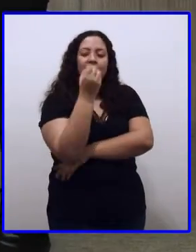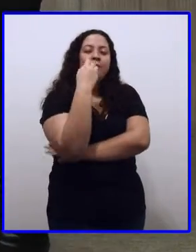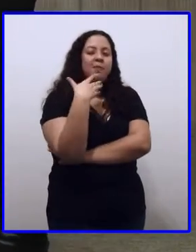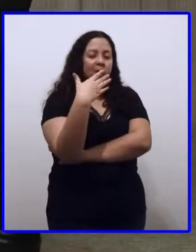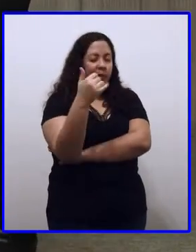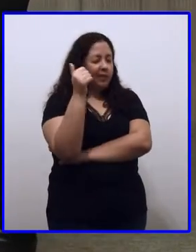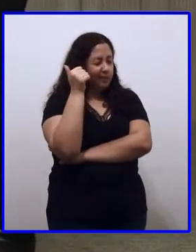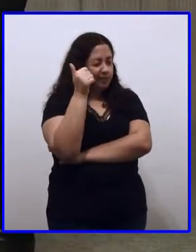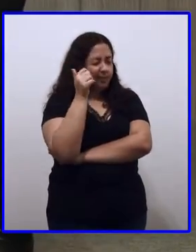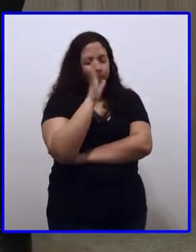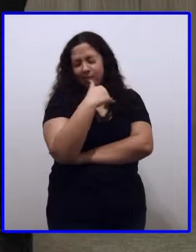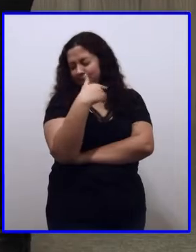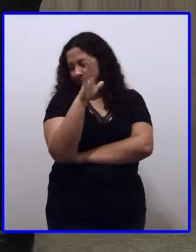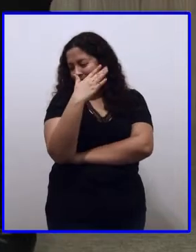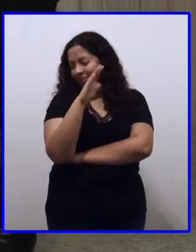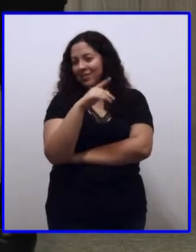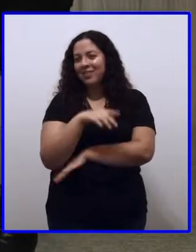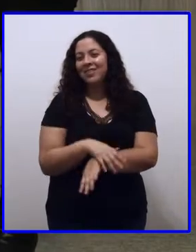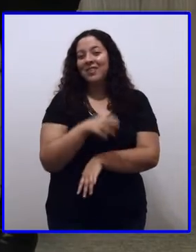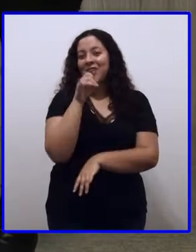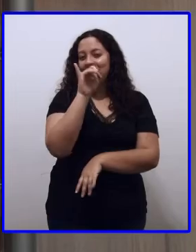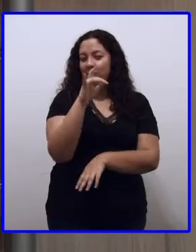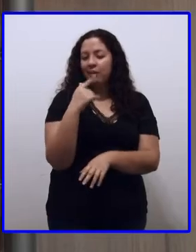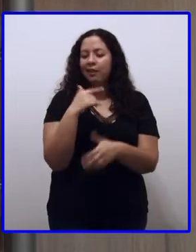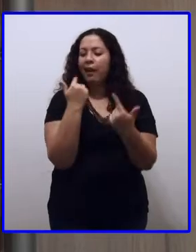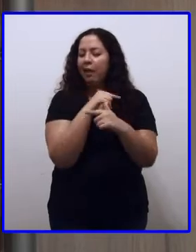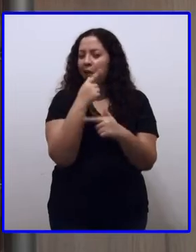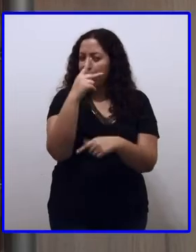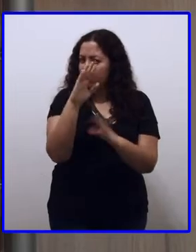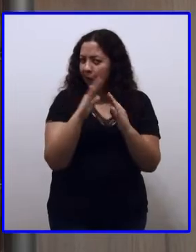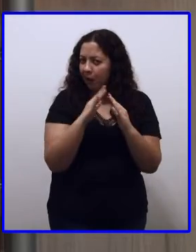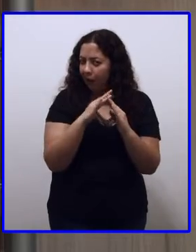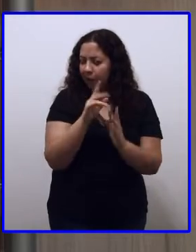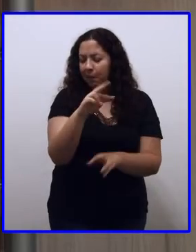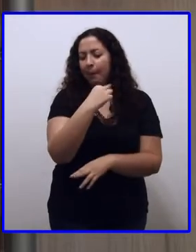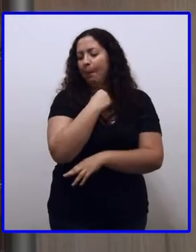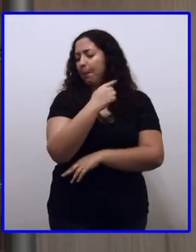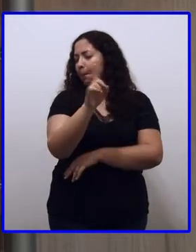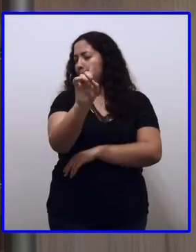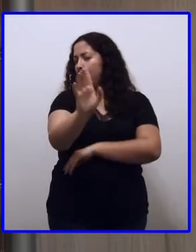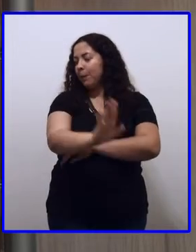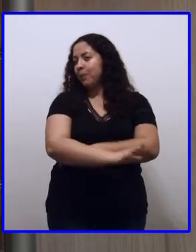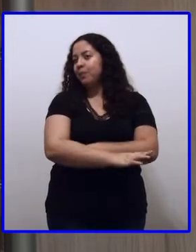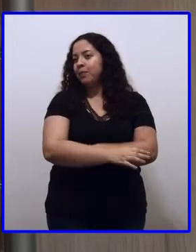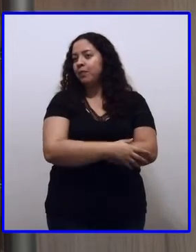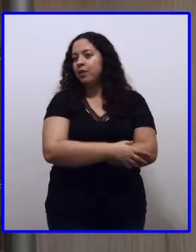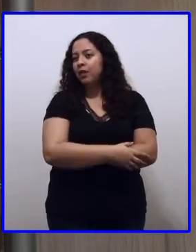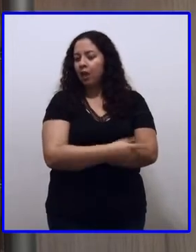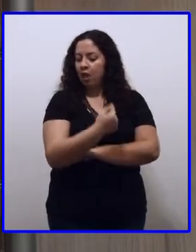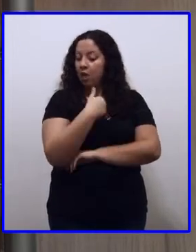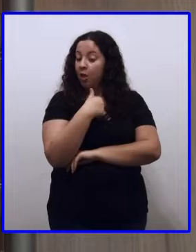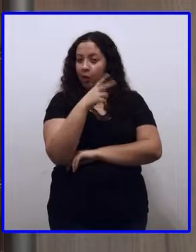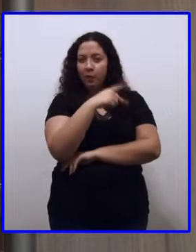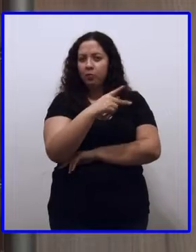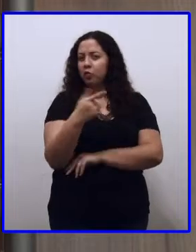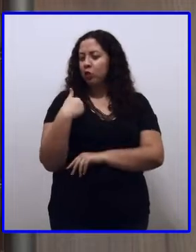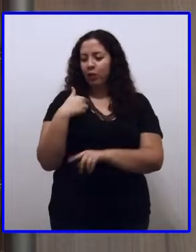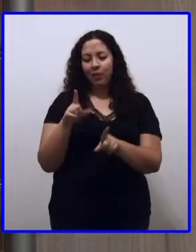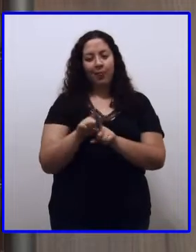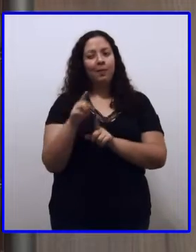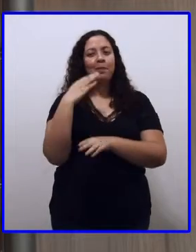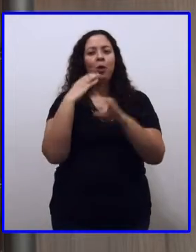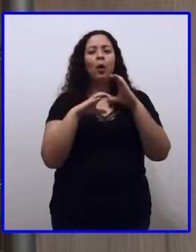Ah, deve estar. Se você está rindo, não. E não, hein? Poxa vida. Eu, além de professora, também sou cantora.